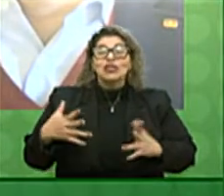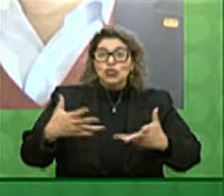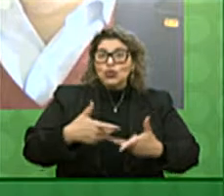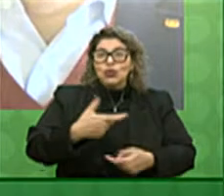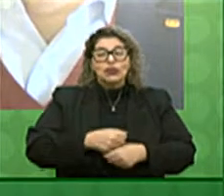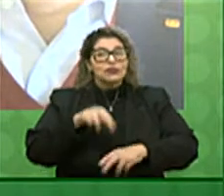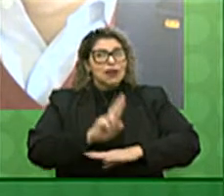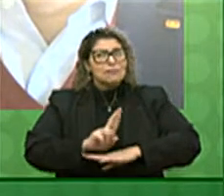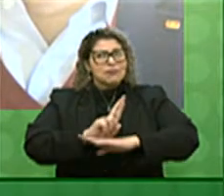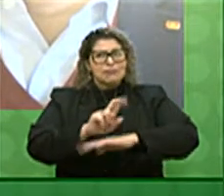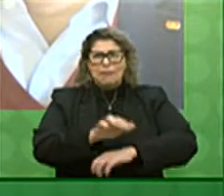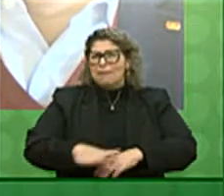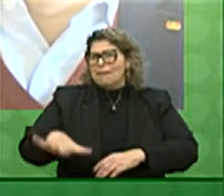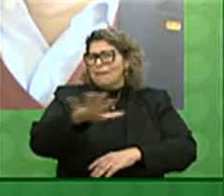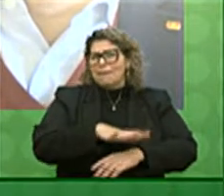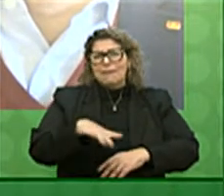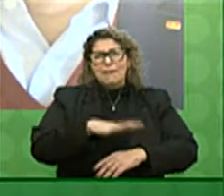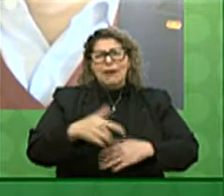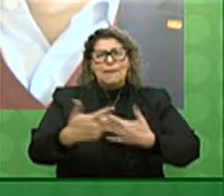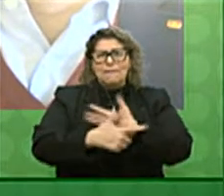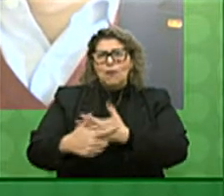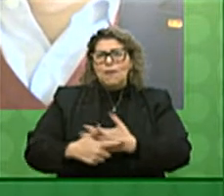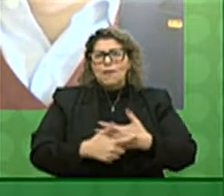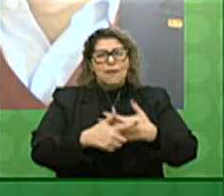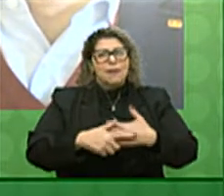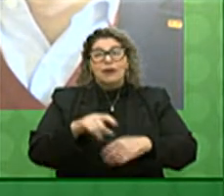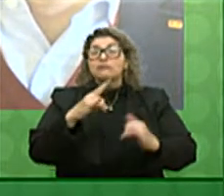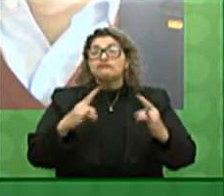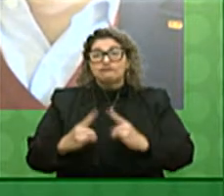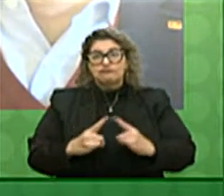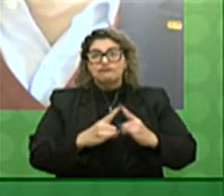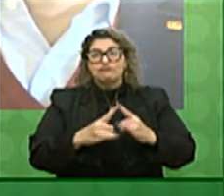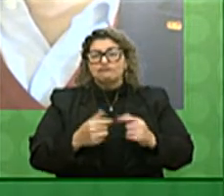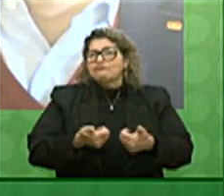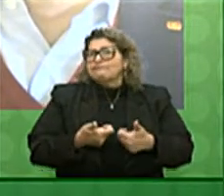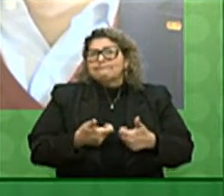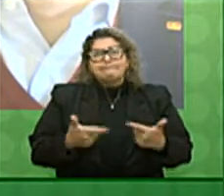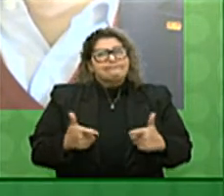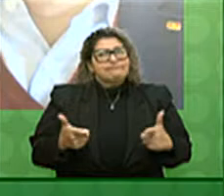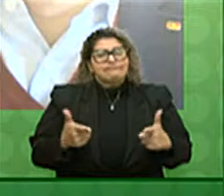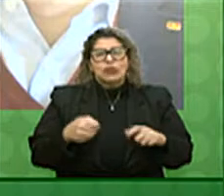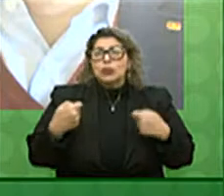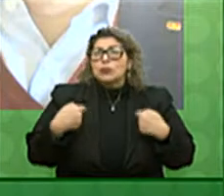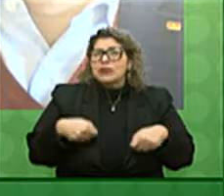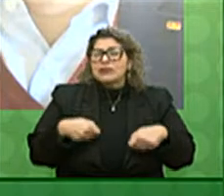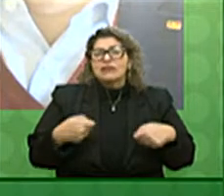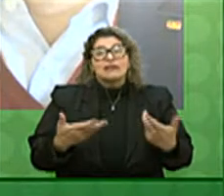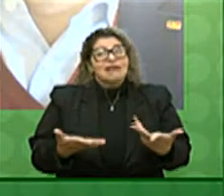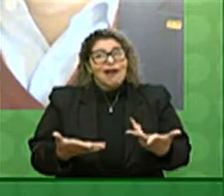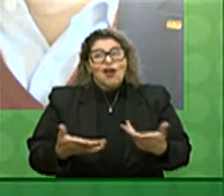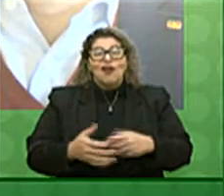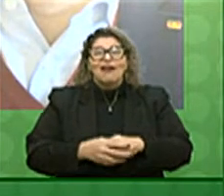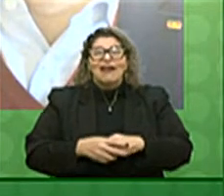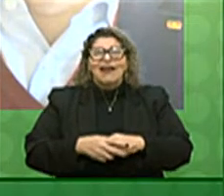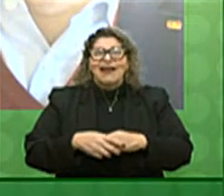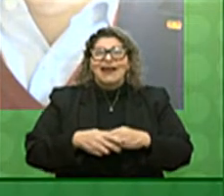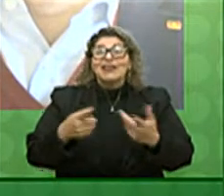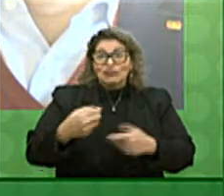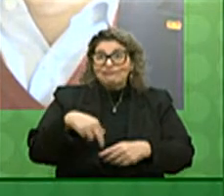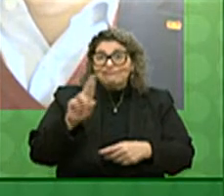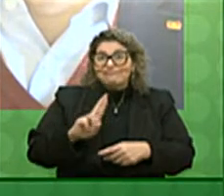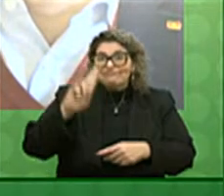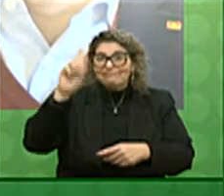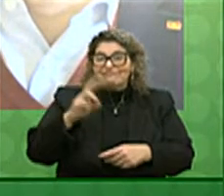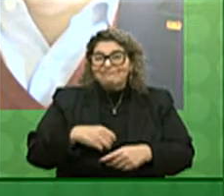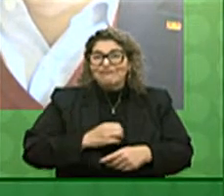representantes de órgãos e poderes e instituições, e, certamente, eu não teria a necessidade de dizer ao senhor,